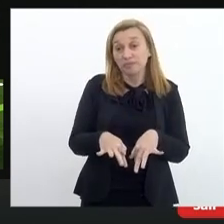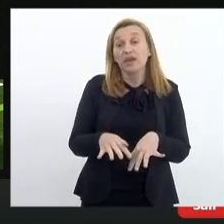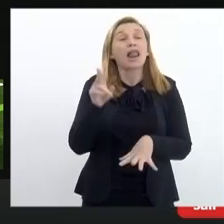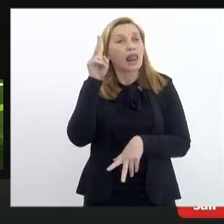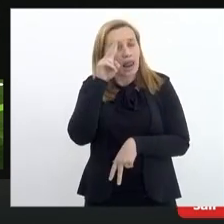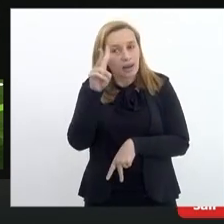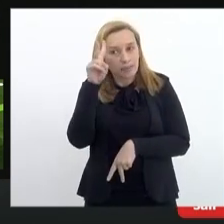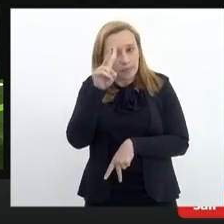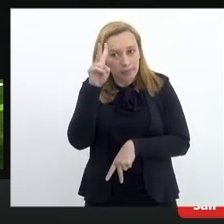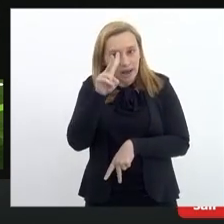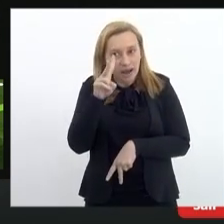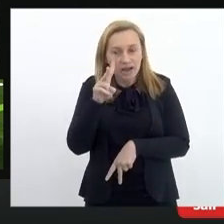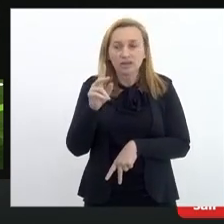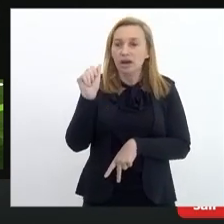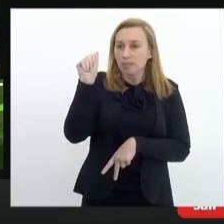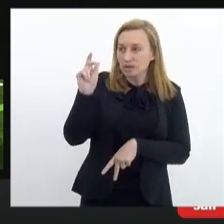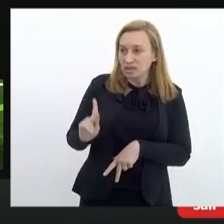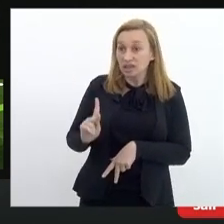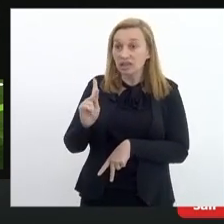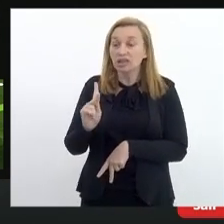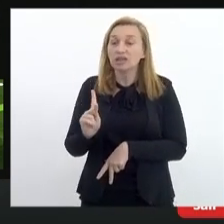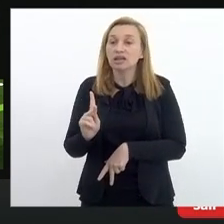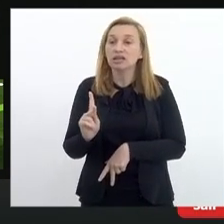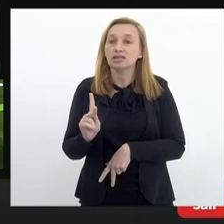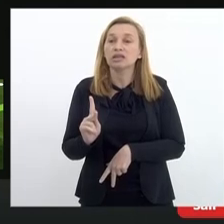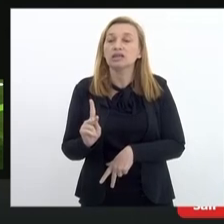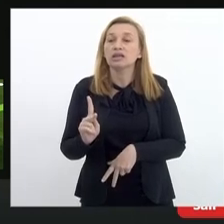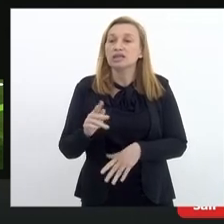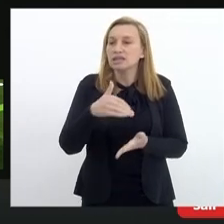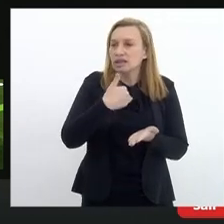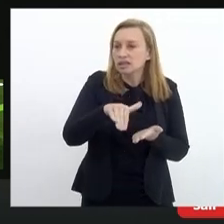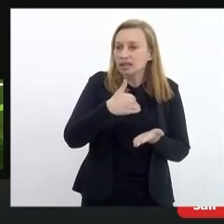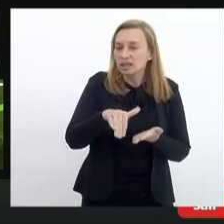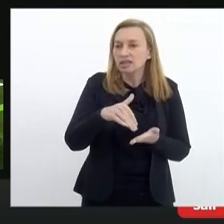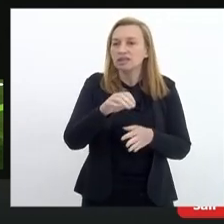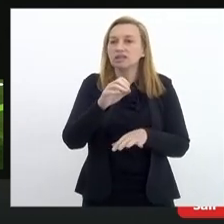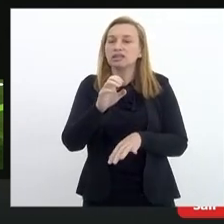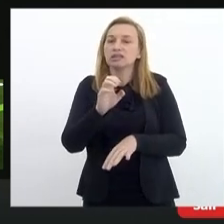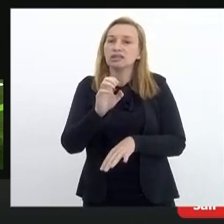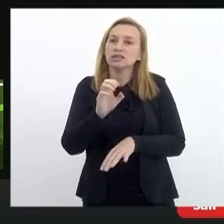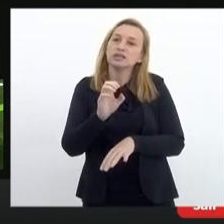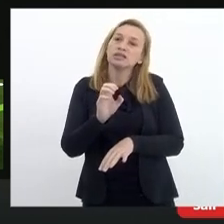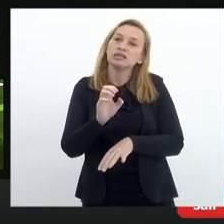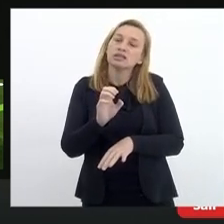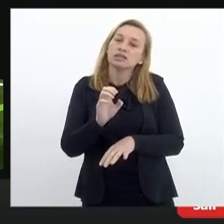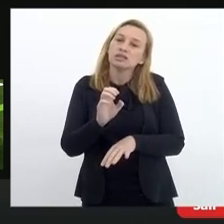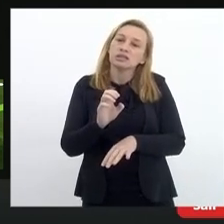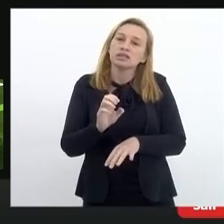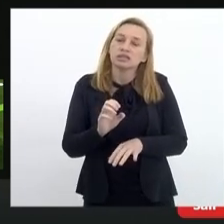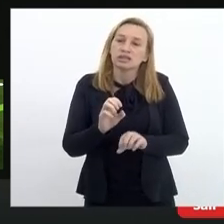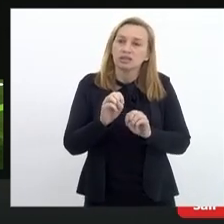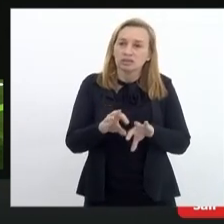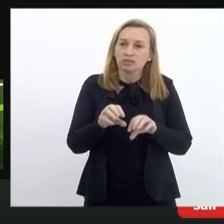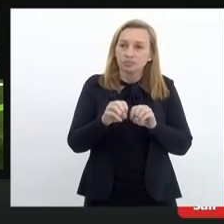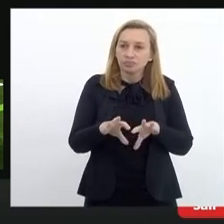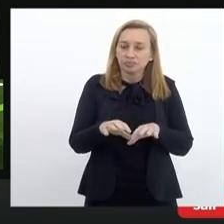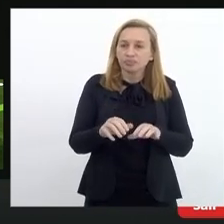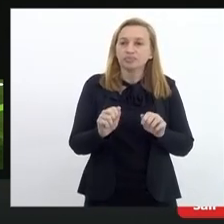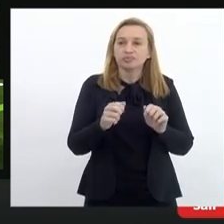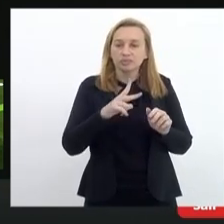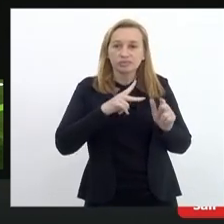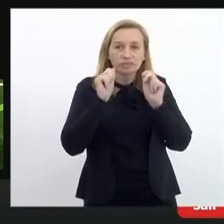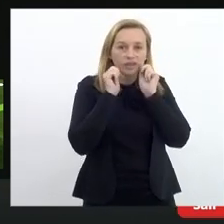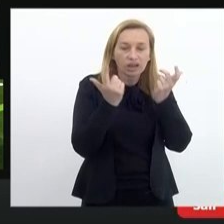lembrar como aposentada né para secretaria de educação se tiver presente a própria alerje que o nova escola dos